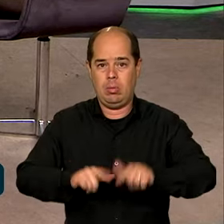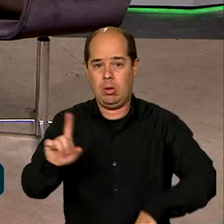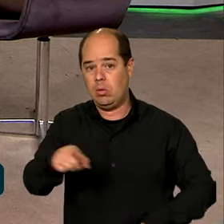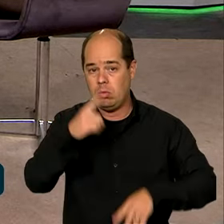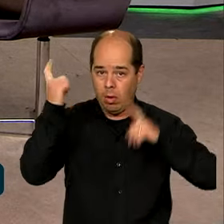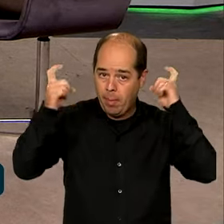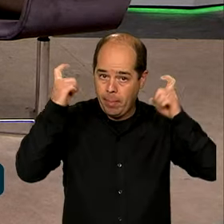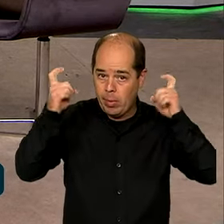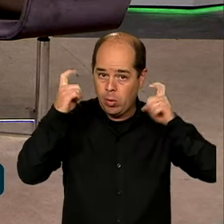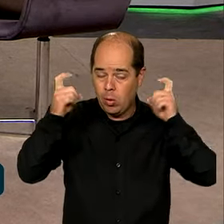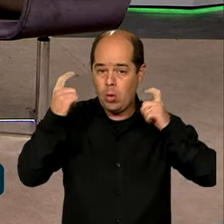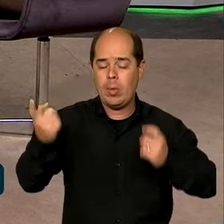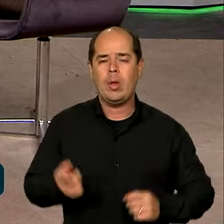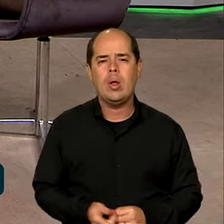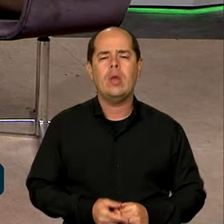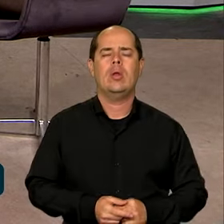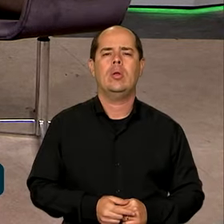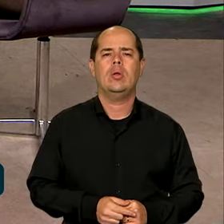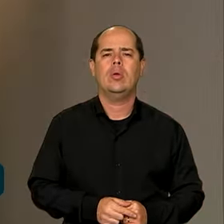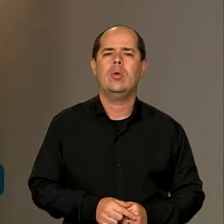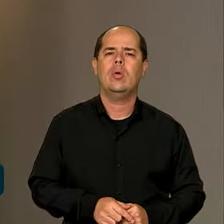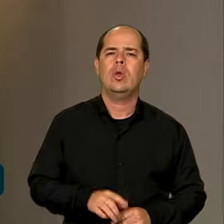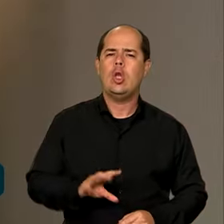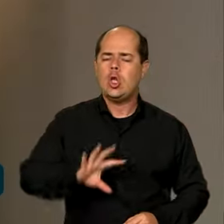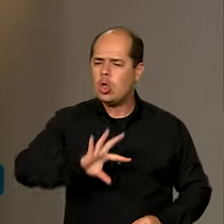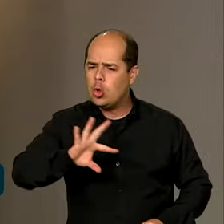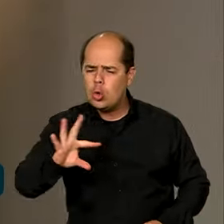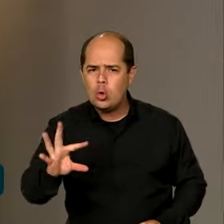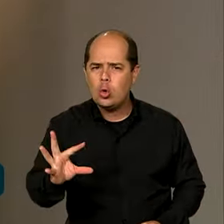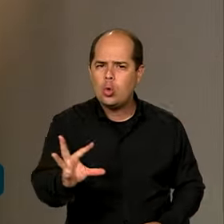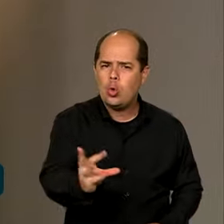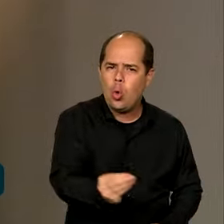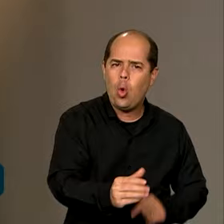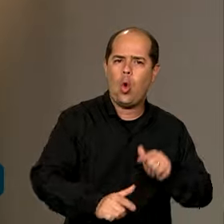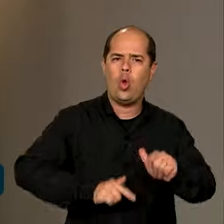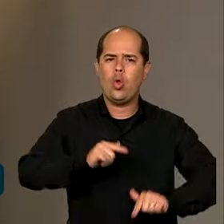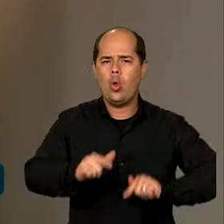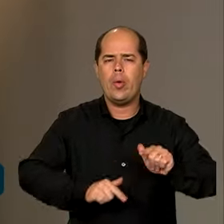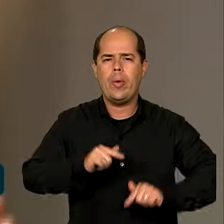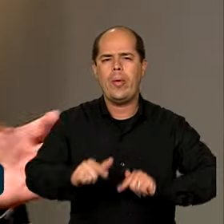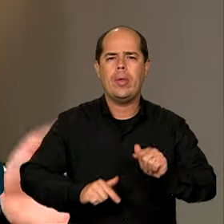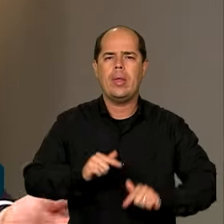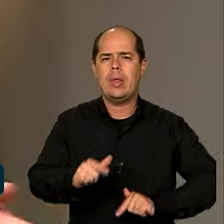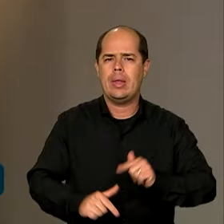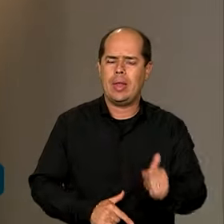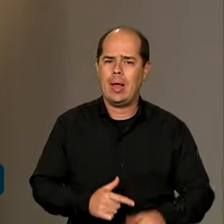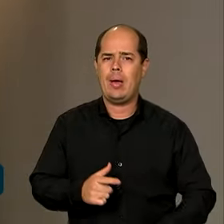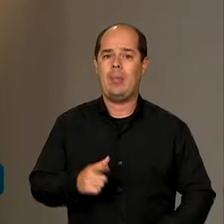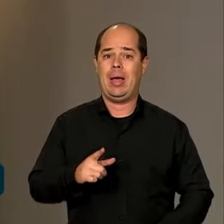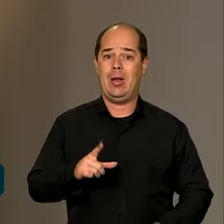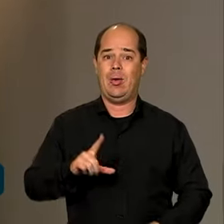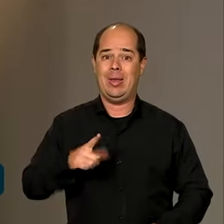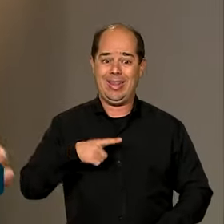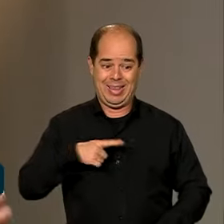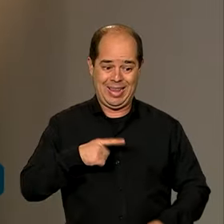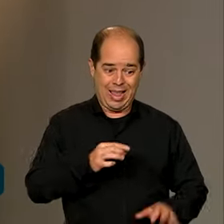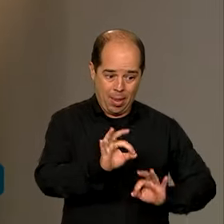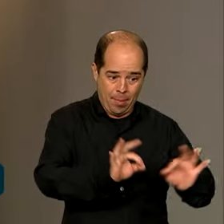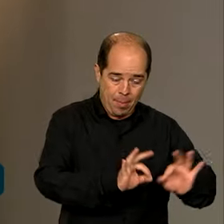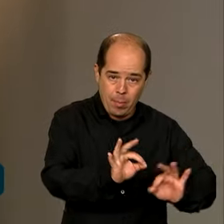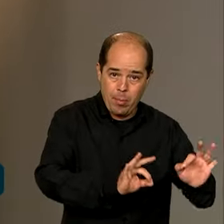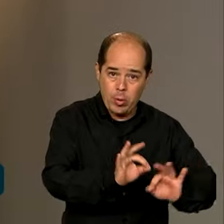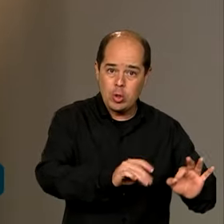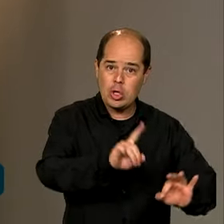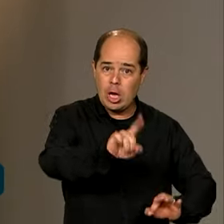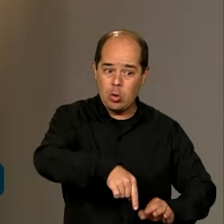sentido, fazendo com que toda a execução das atividades sejam realizadas de acordo com o que está projetado com foco